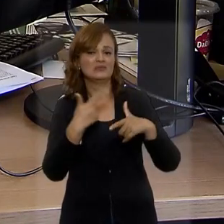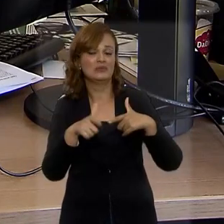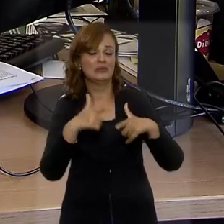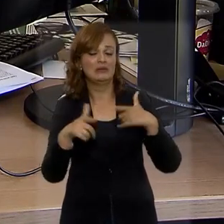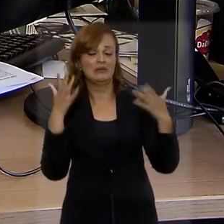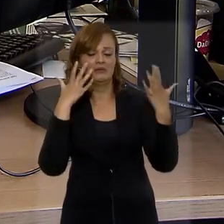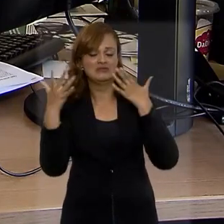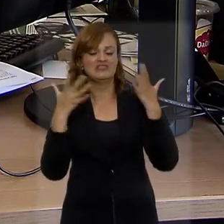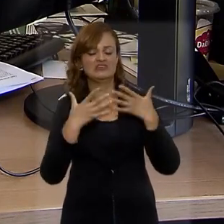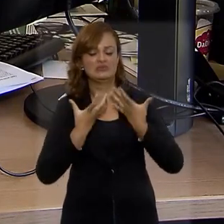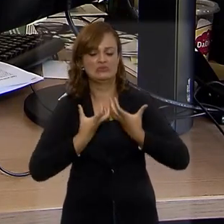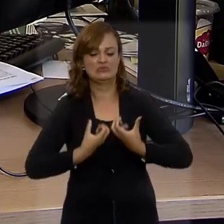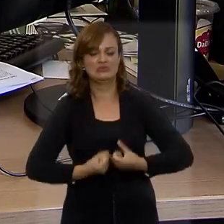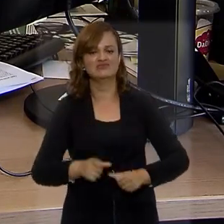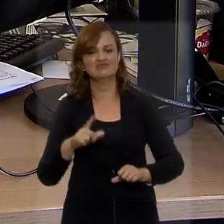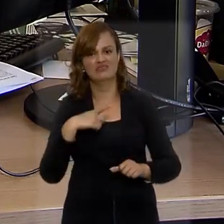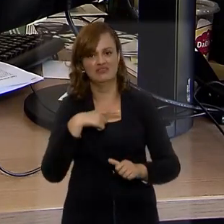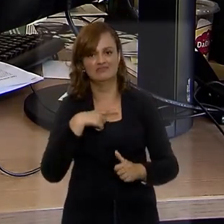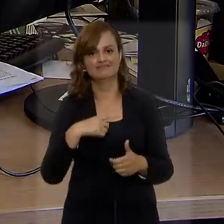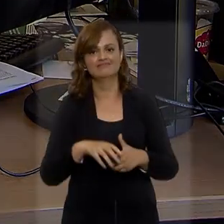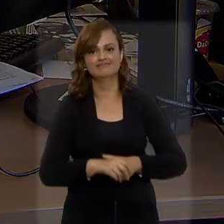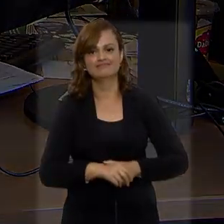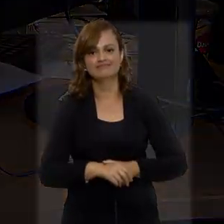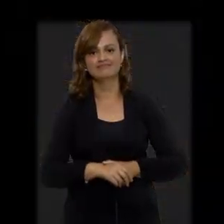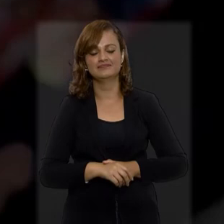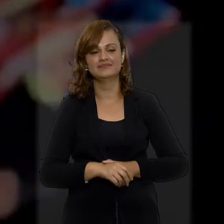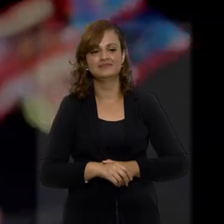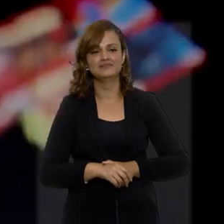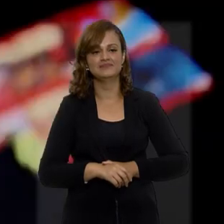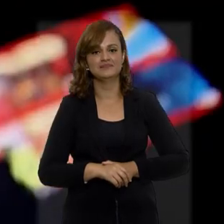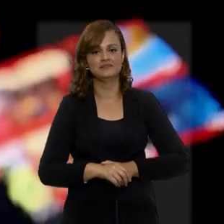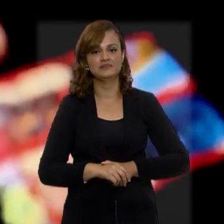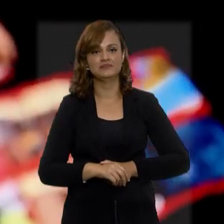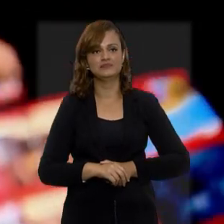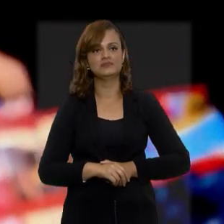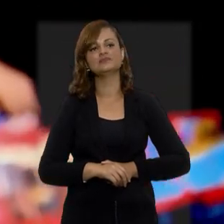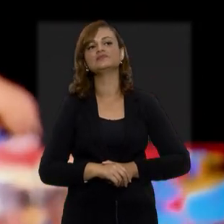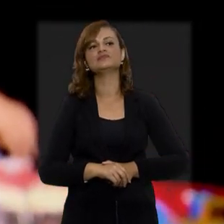complexas que afetam muito o psicológico da criança ou do adolescente.